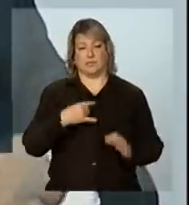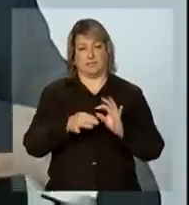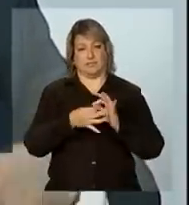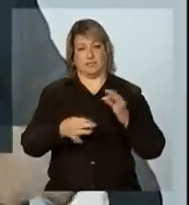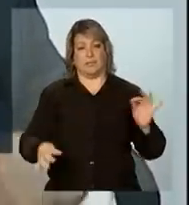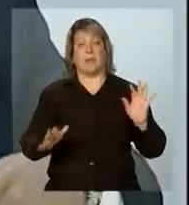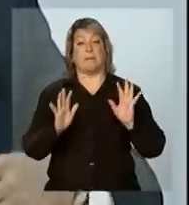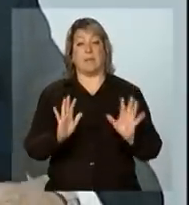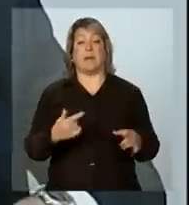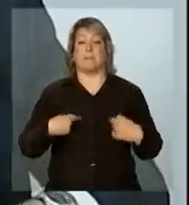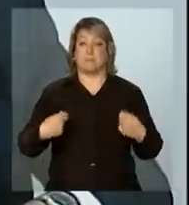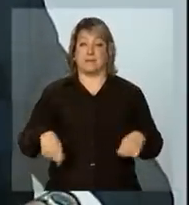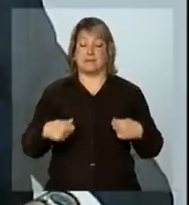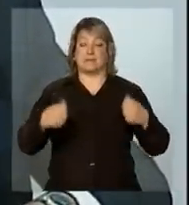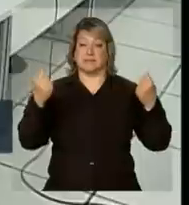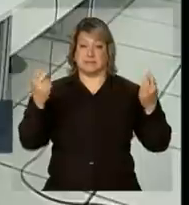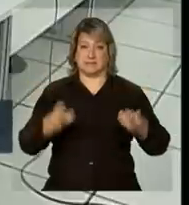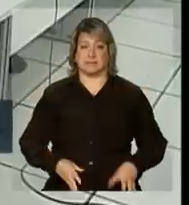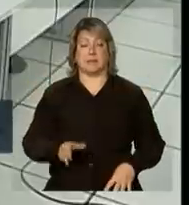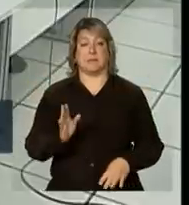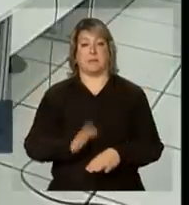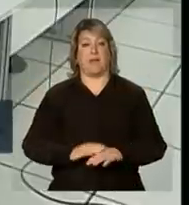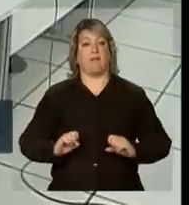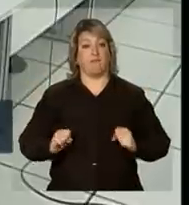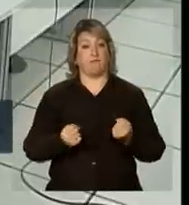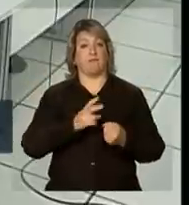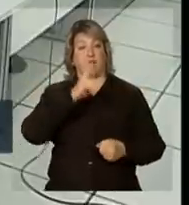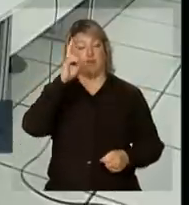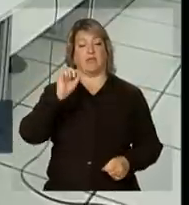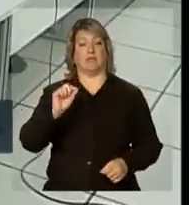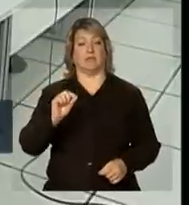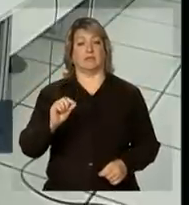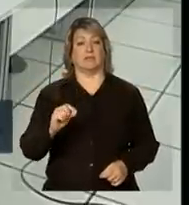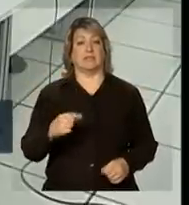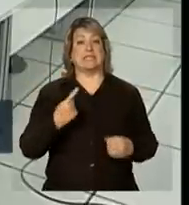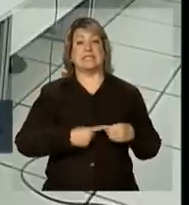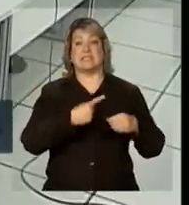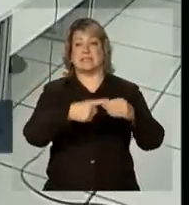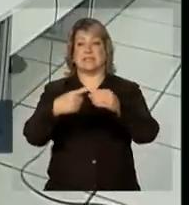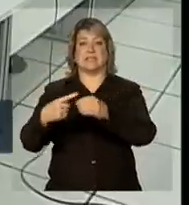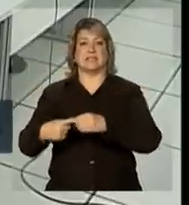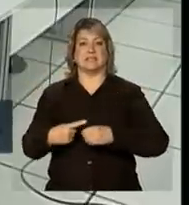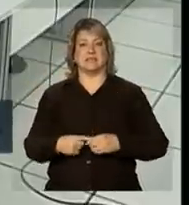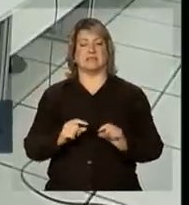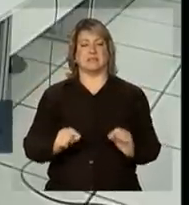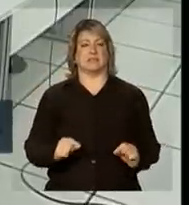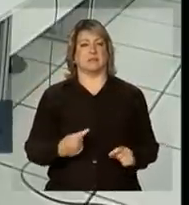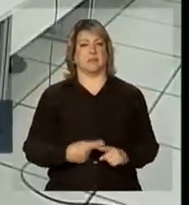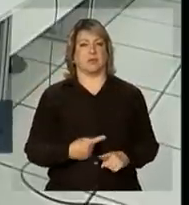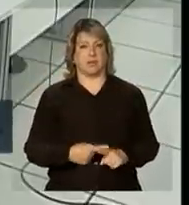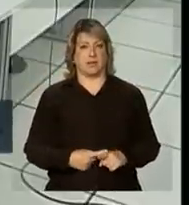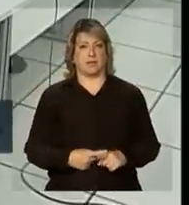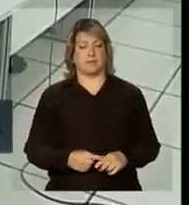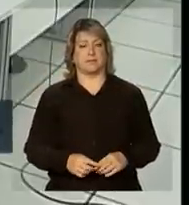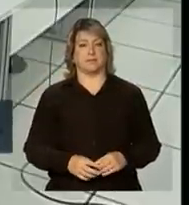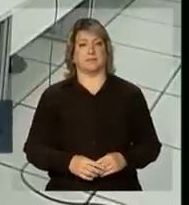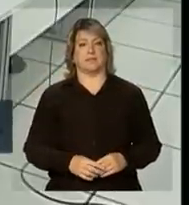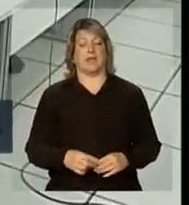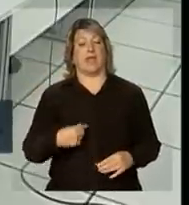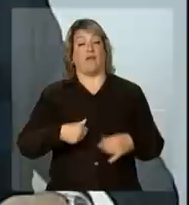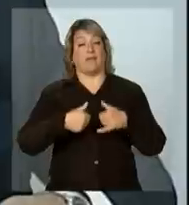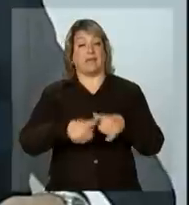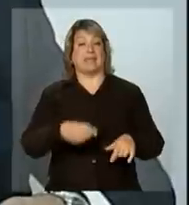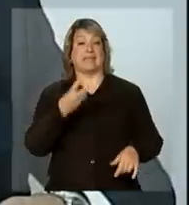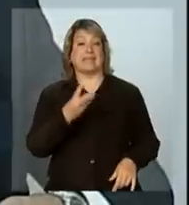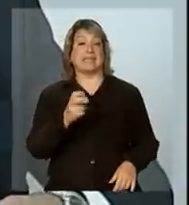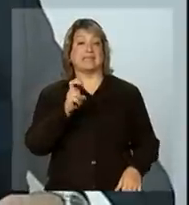resposta, mas a gente tem que fazer um chamamento mais forte às cidades. Ninguém, eu falo isso, fiquei 35